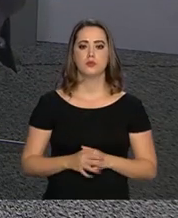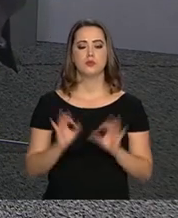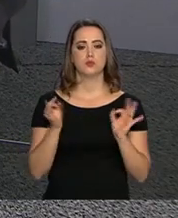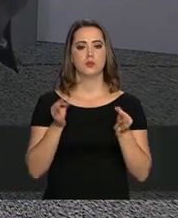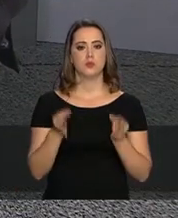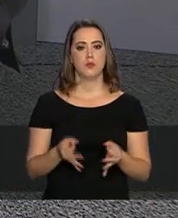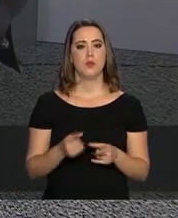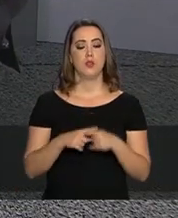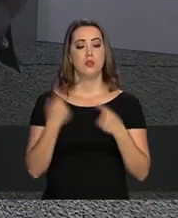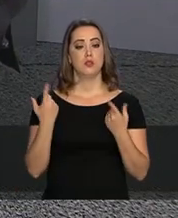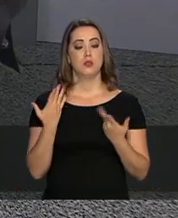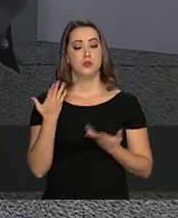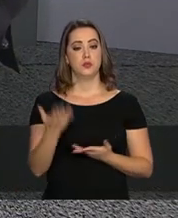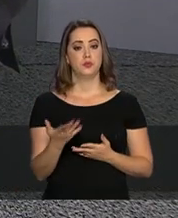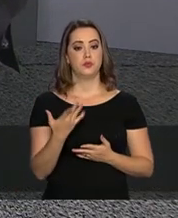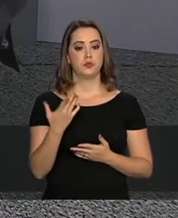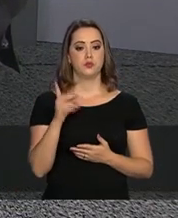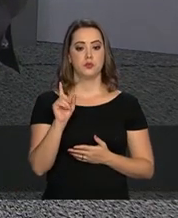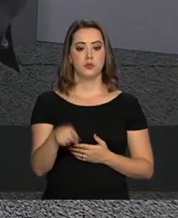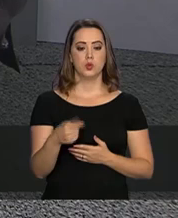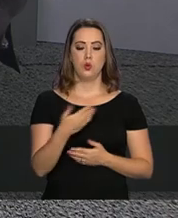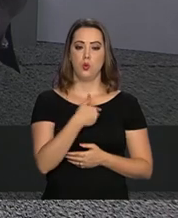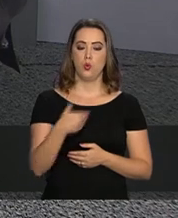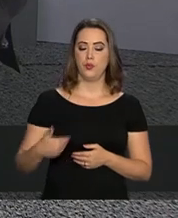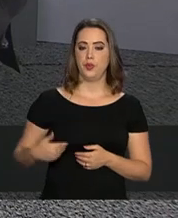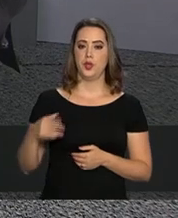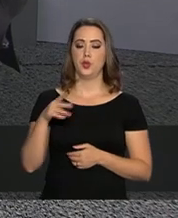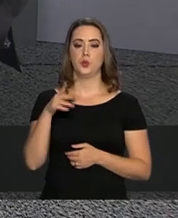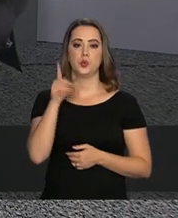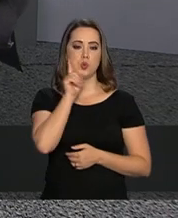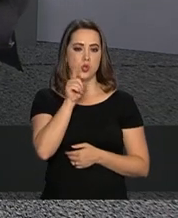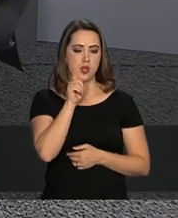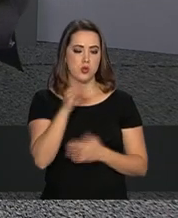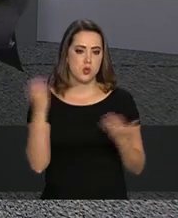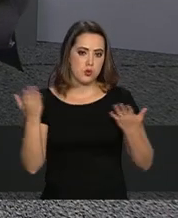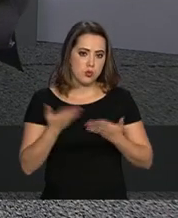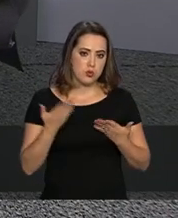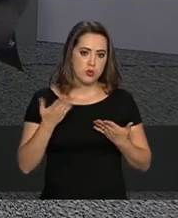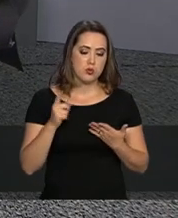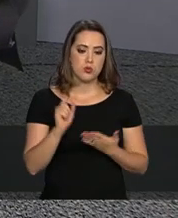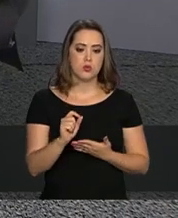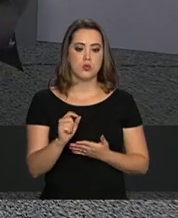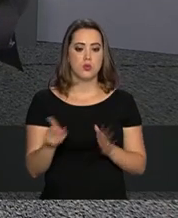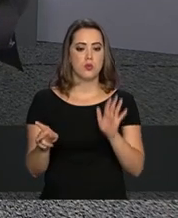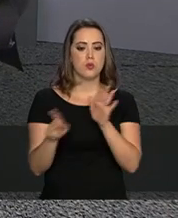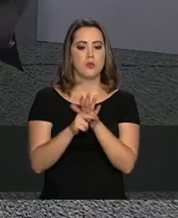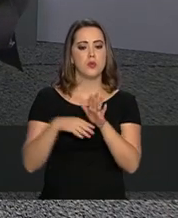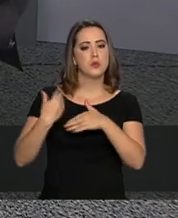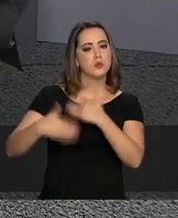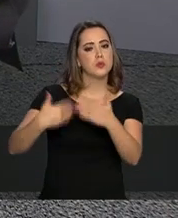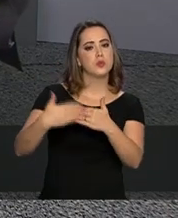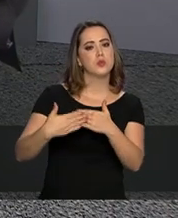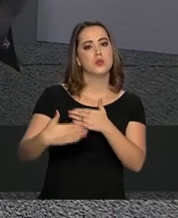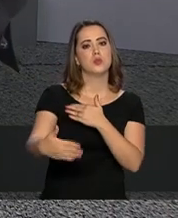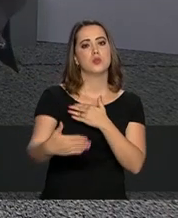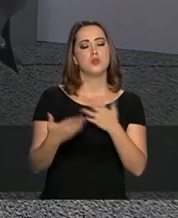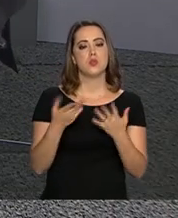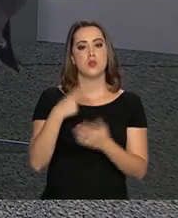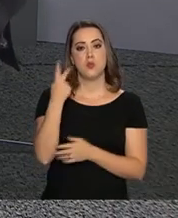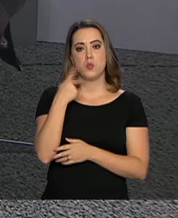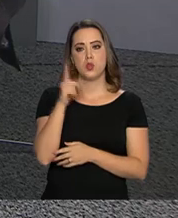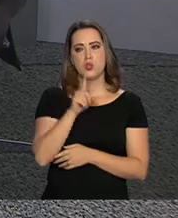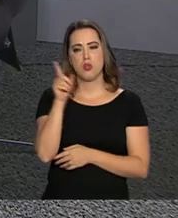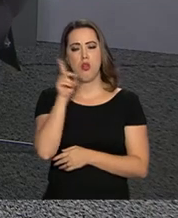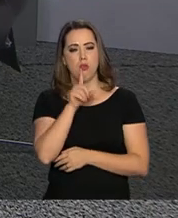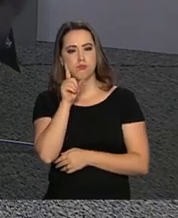Tanto que essa reação do governo americano hoje, os próprios desdobramentos políticos nos Estados